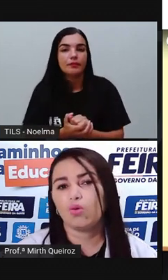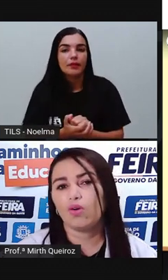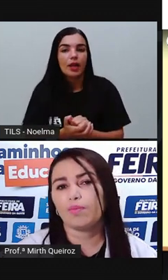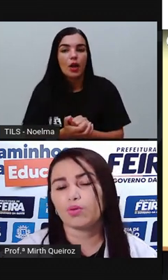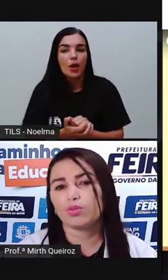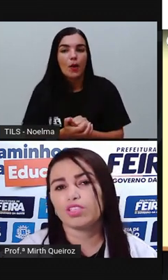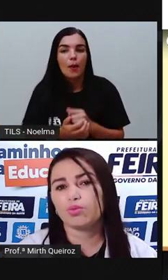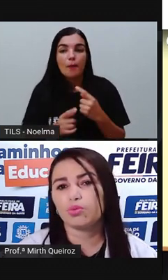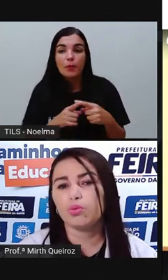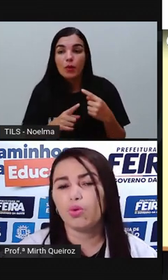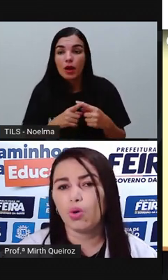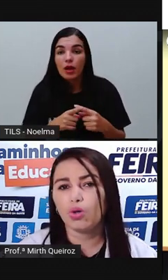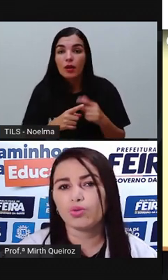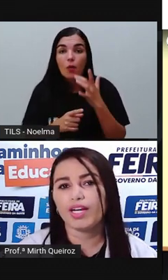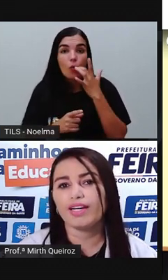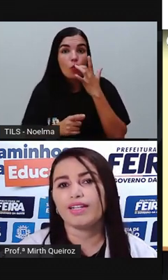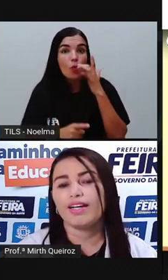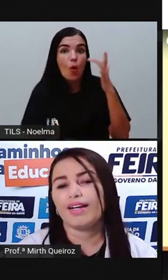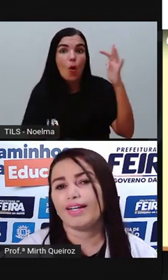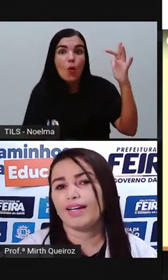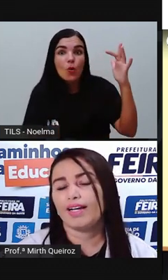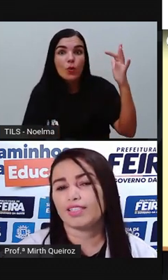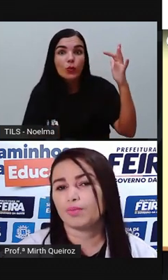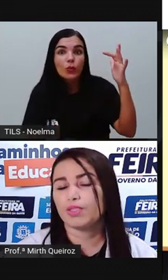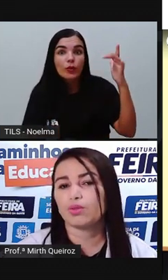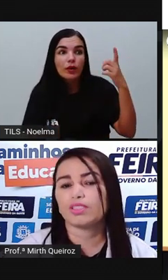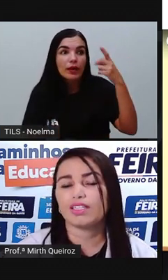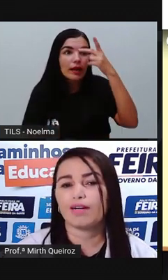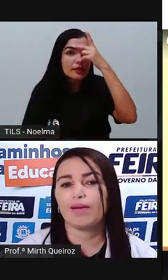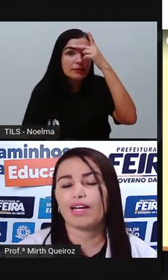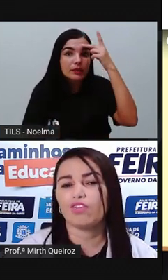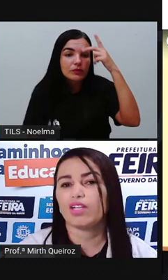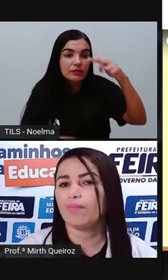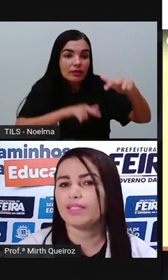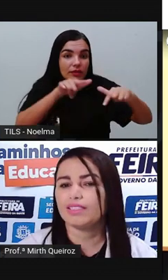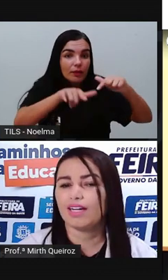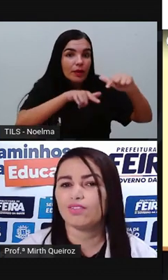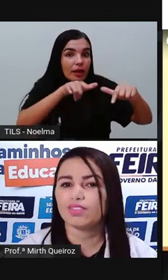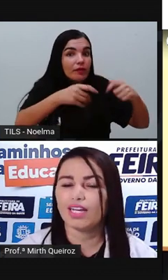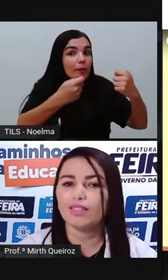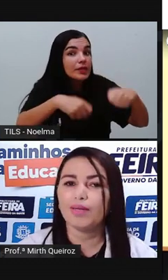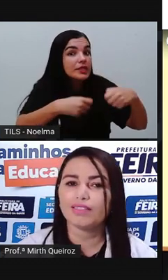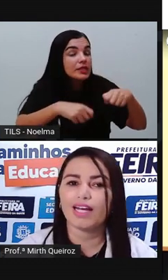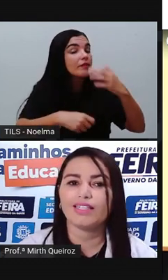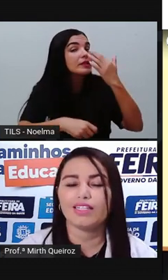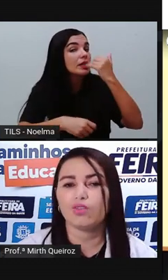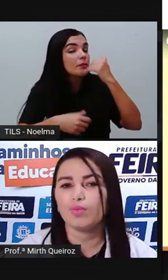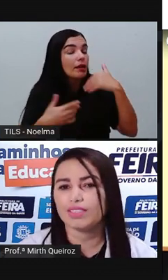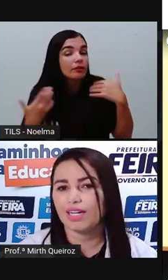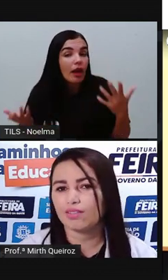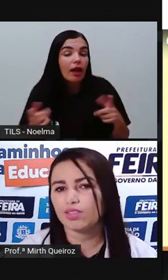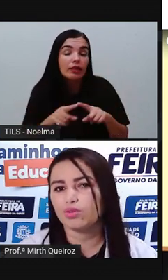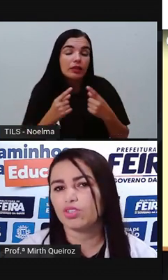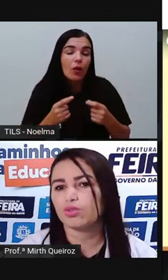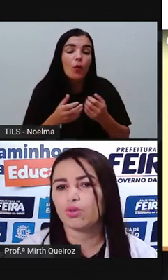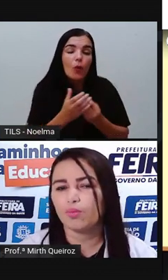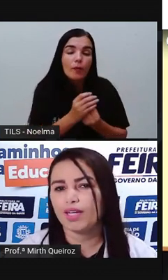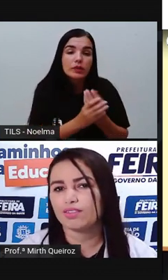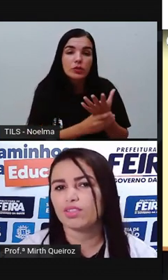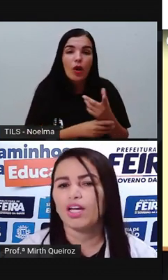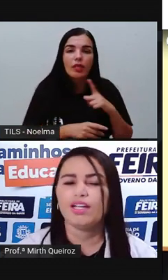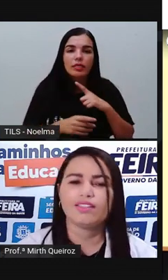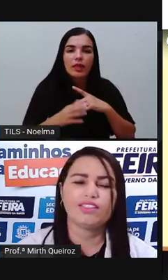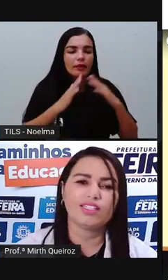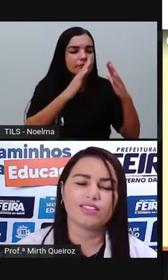com a produção do ouro, né? Essas pessoas que trabalhavam lá precisavam se alimentar. E aí começaram a surgir os